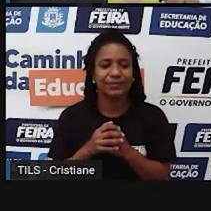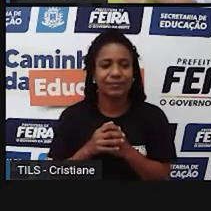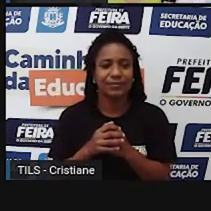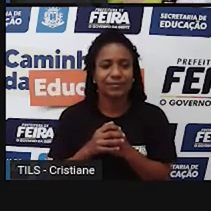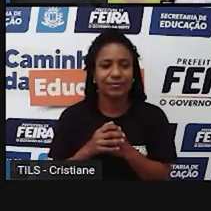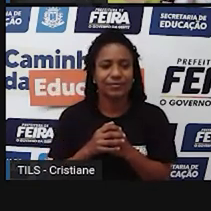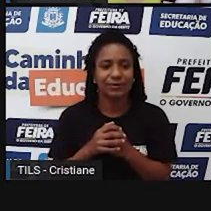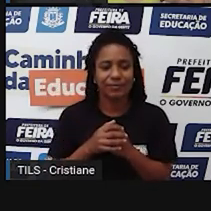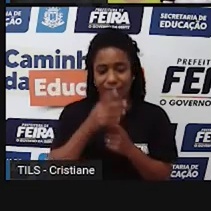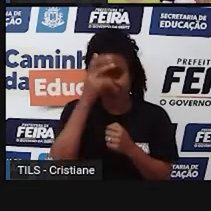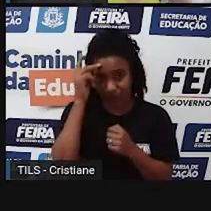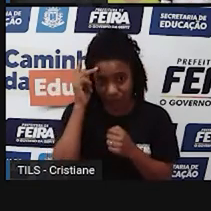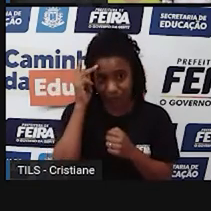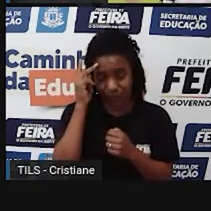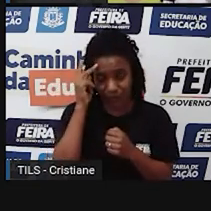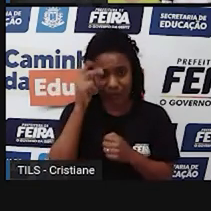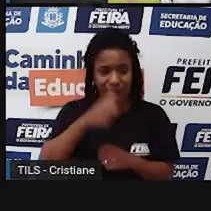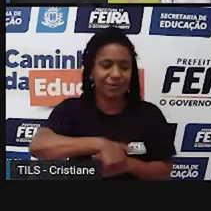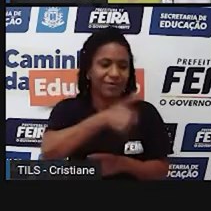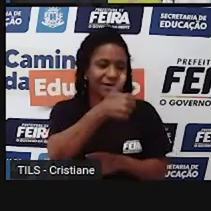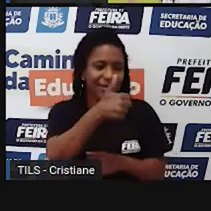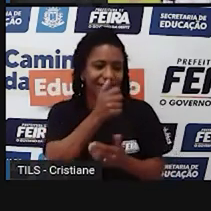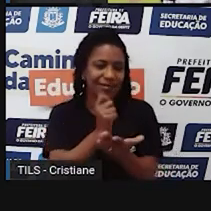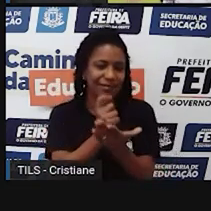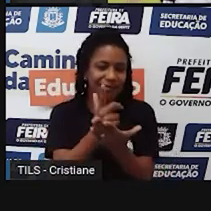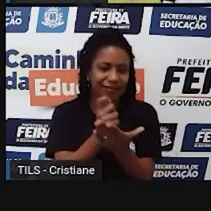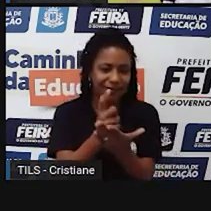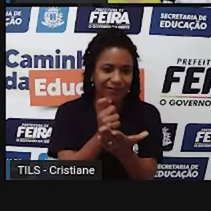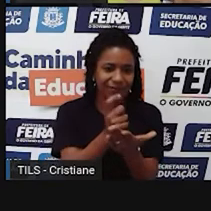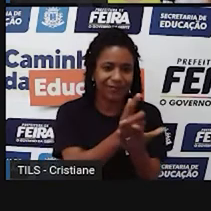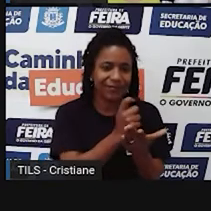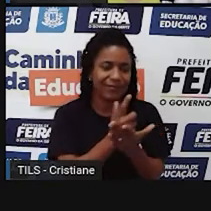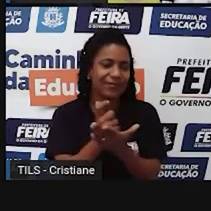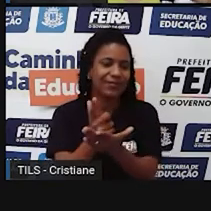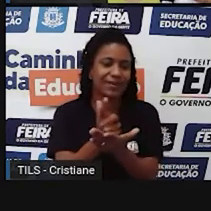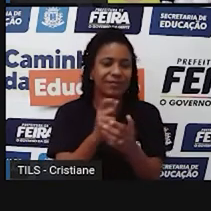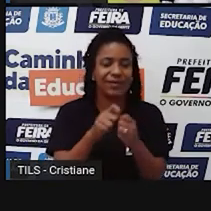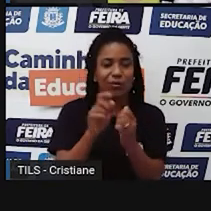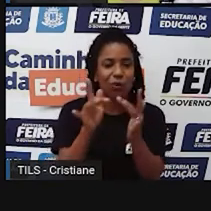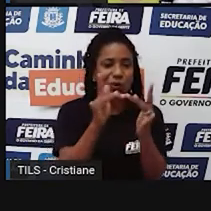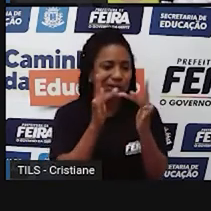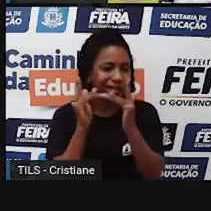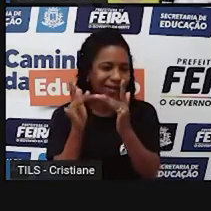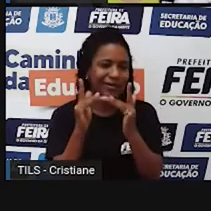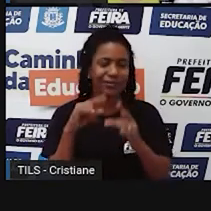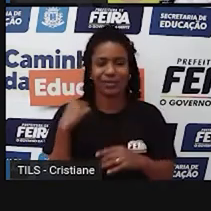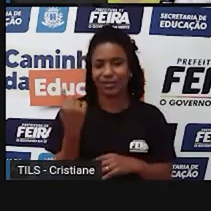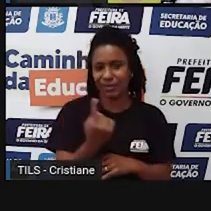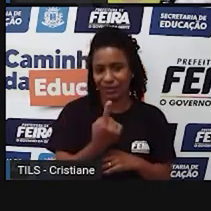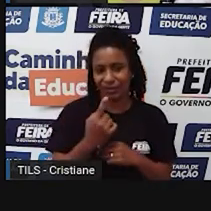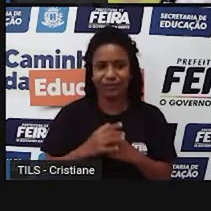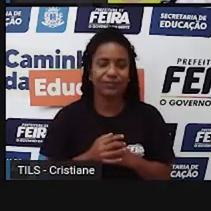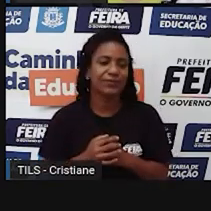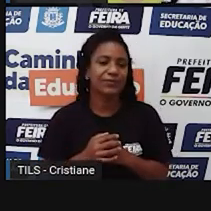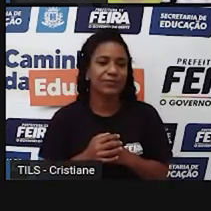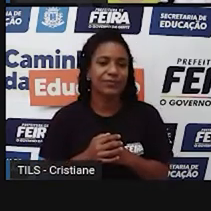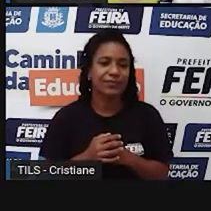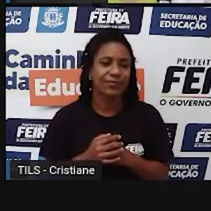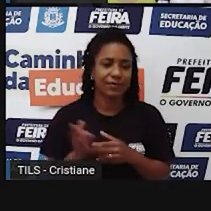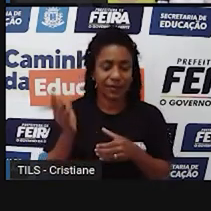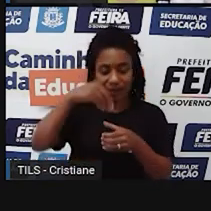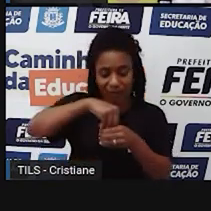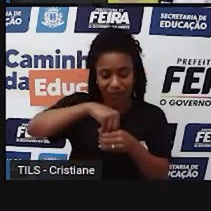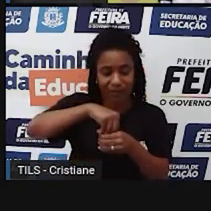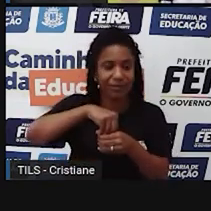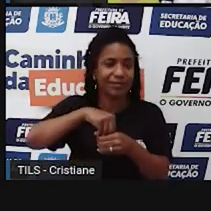mais primários, vamos dizer assim, que eles estão ali mais próximos da gente, estão mais dentro da cidade até